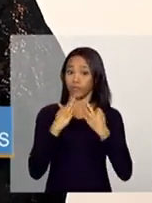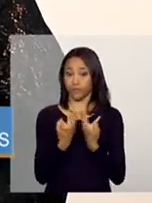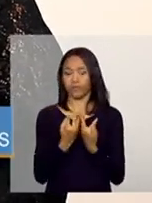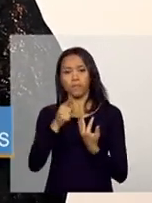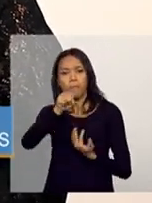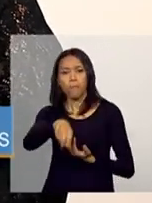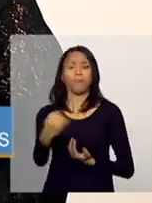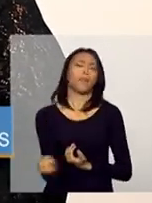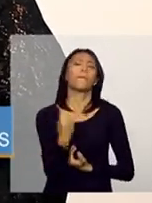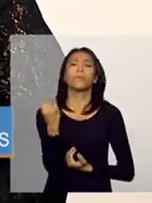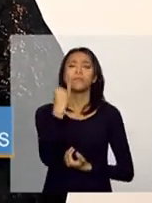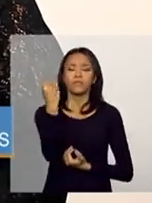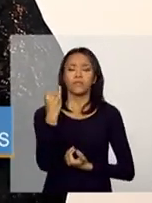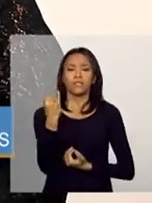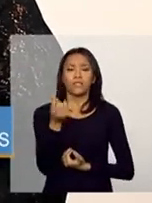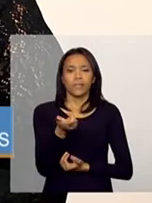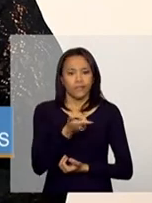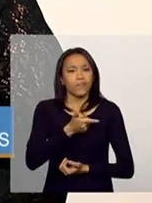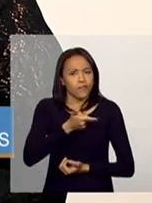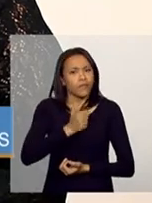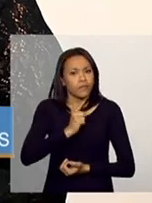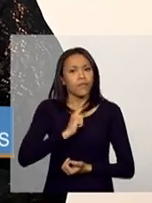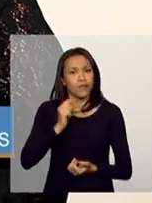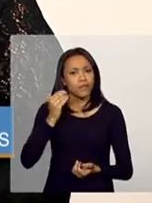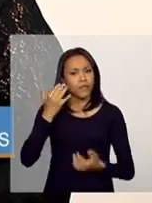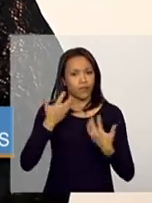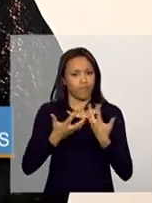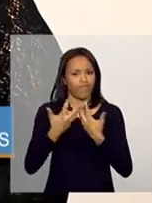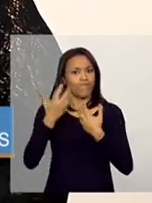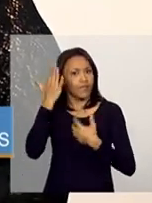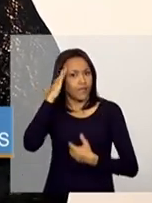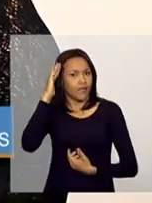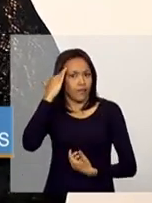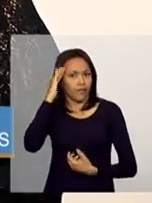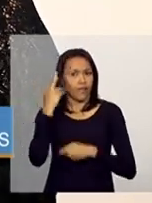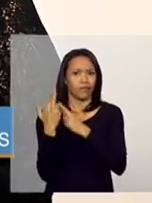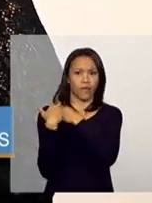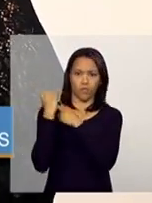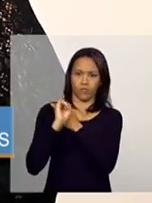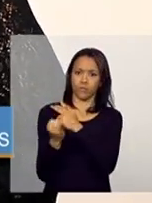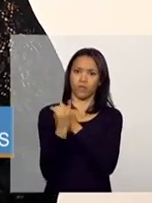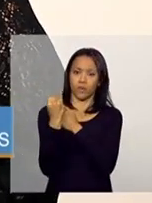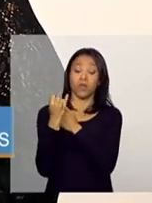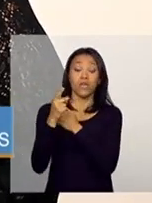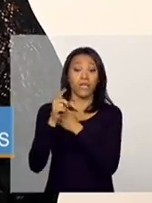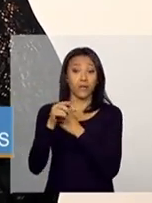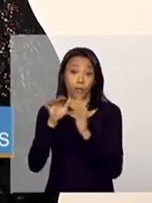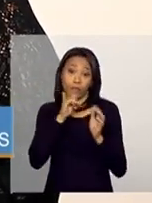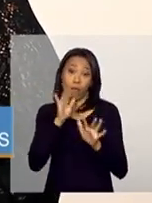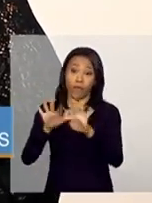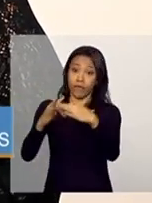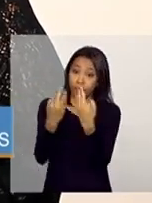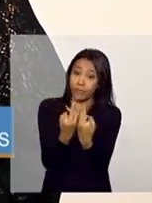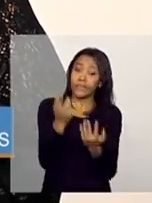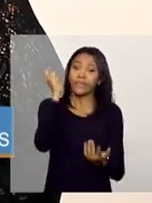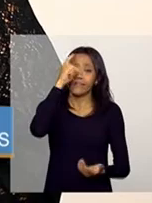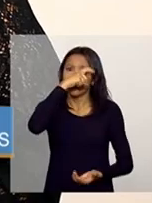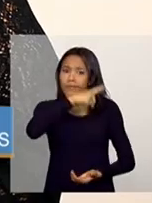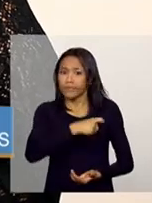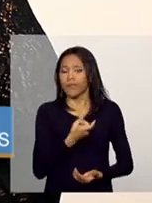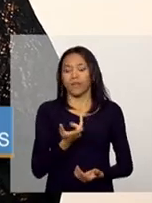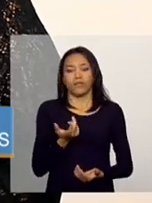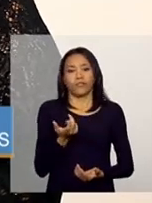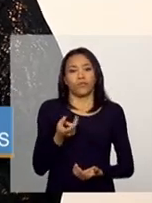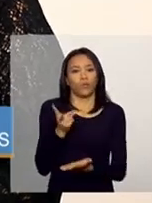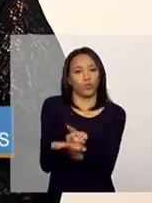é importante que tenha essa compreensão, né? De que uma família que tem dificuldade de garantir a